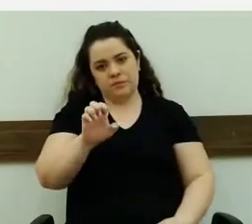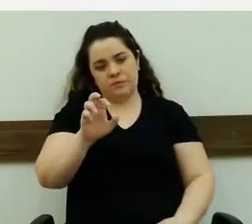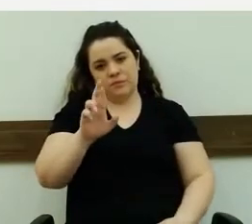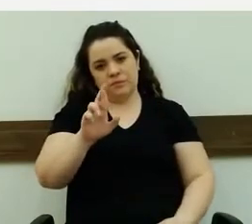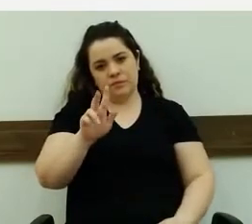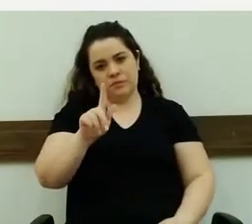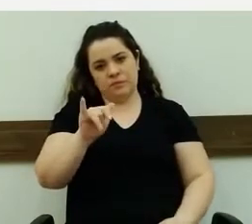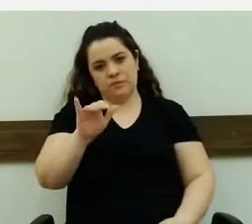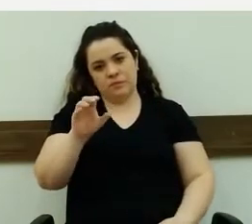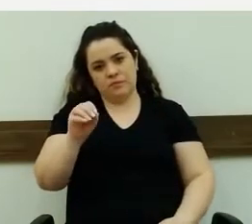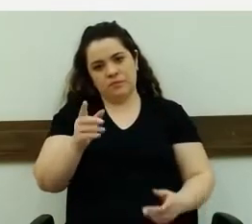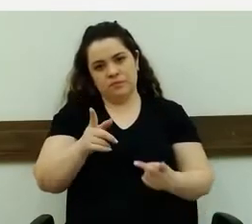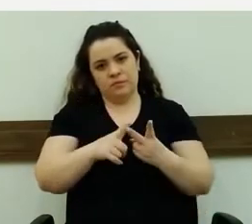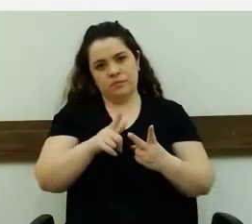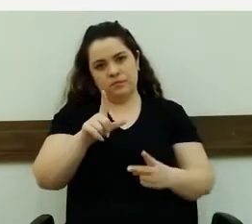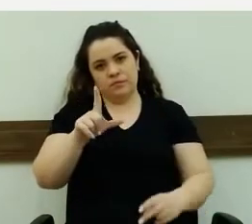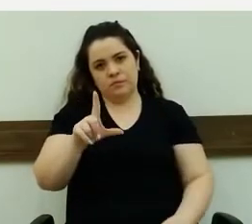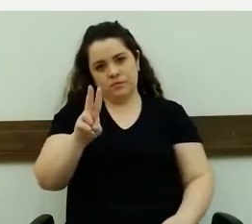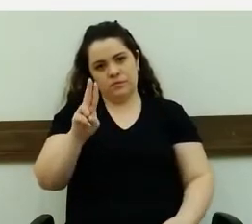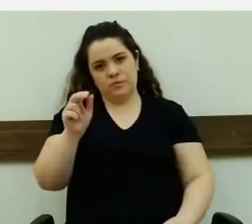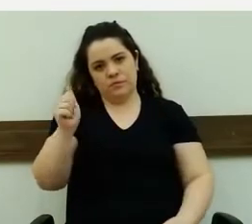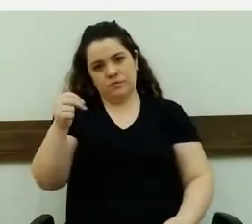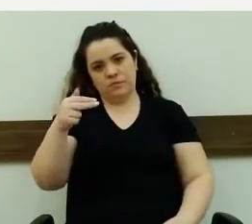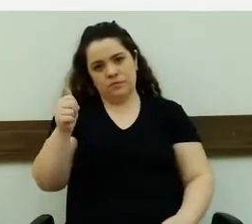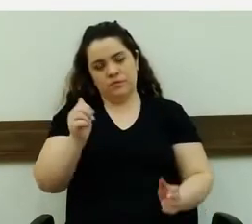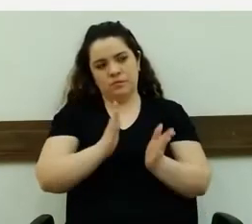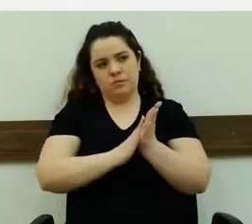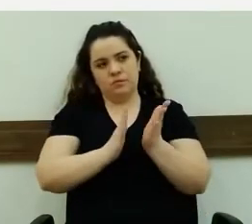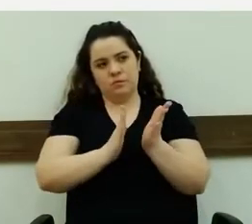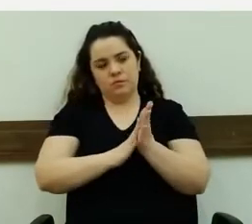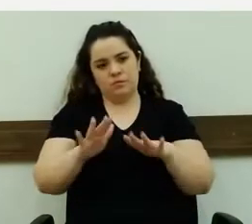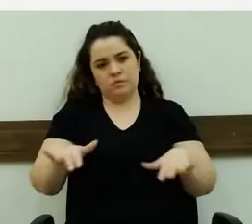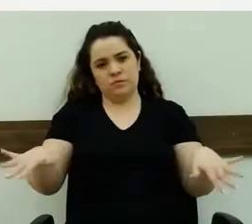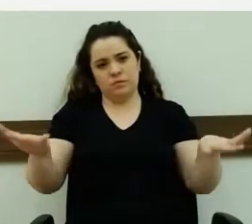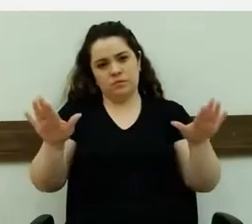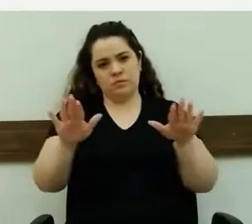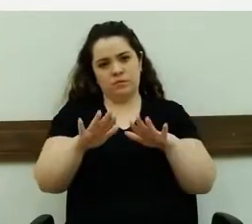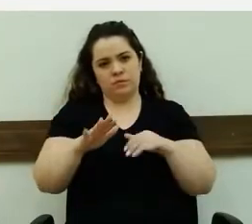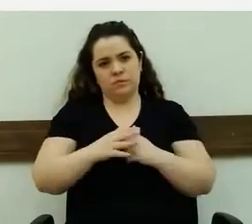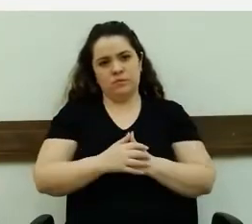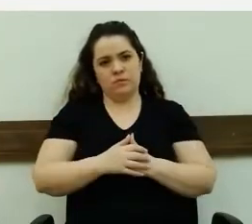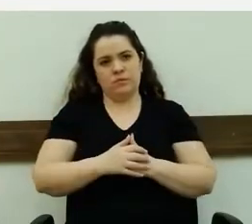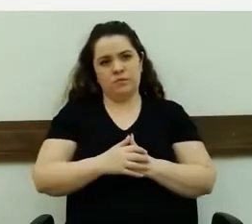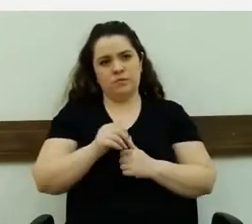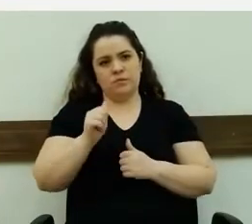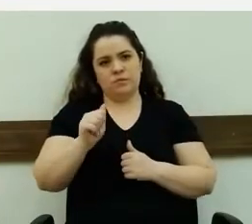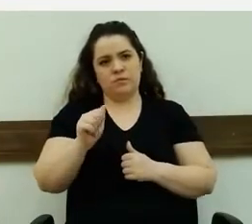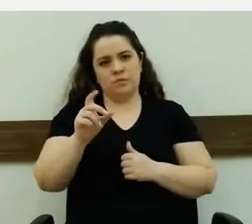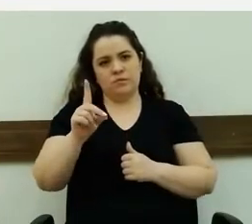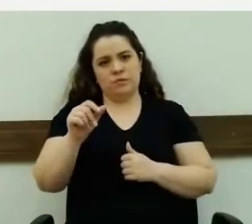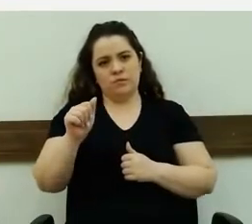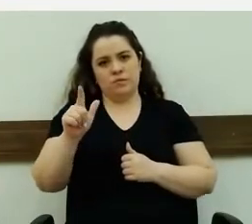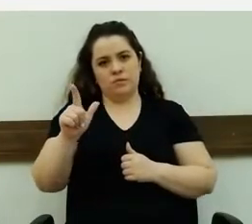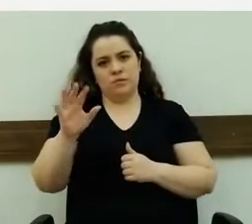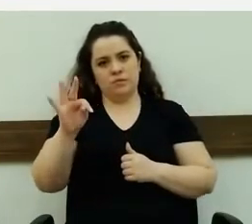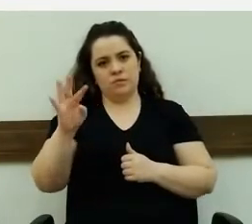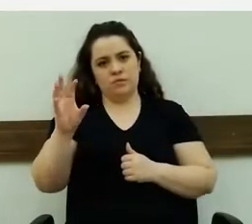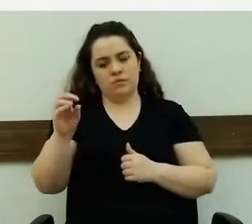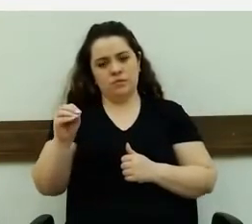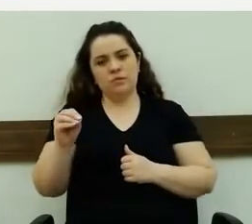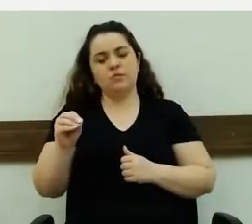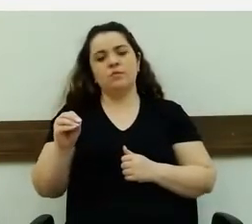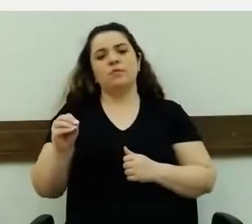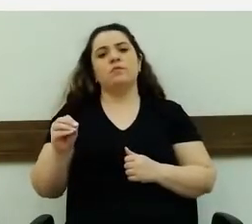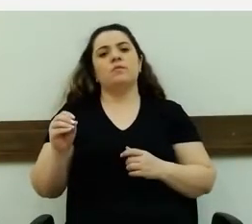parabéns à Luana, Juliana, meus parabéns a todos, até mesmo ao Adalto, por nos atender até mesmo no